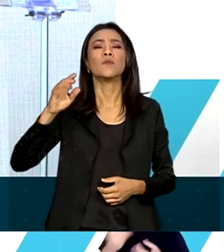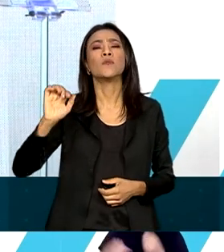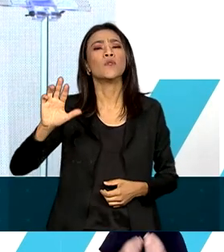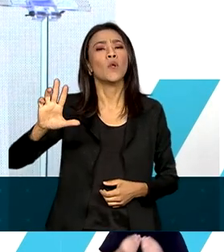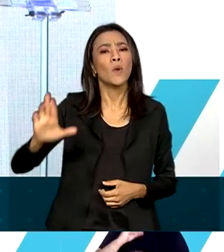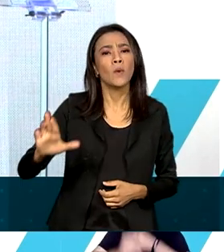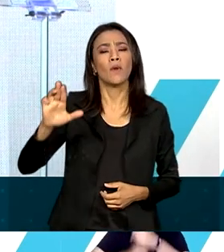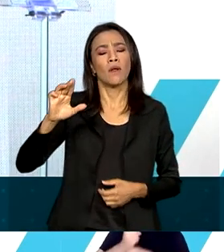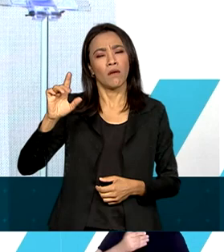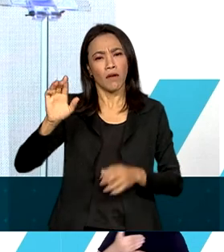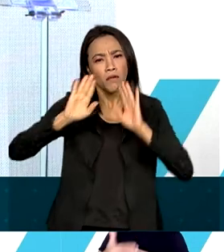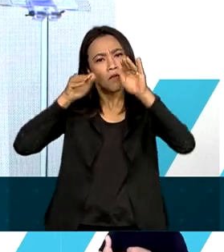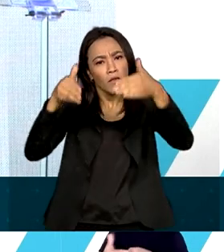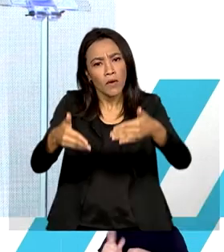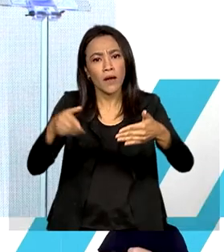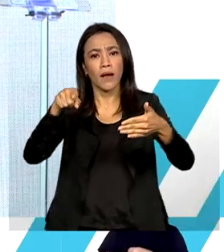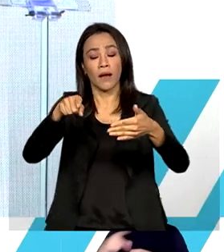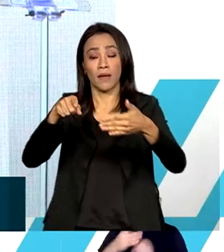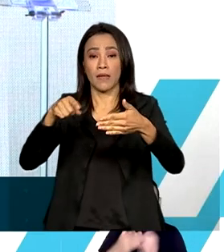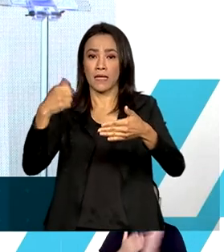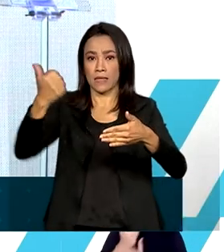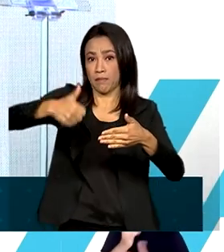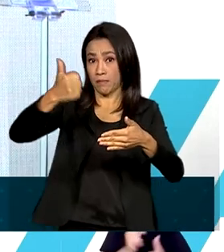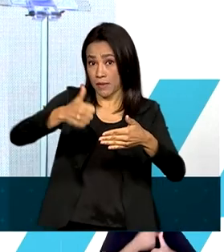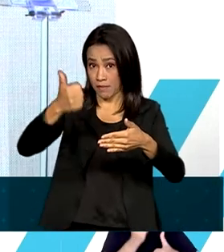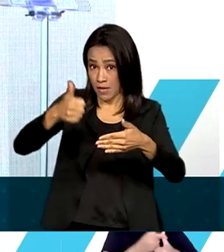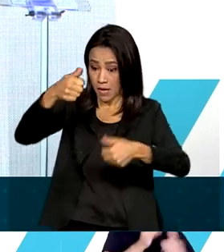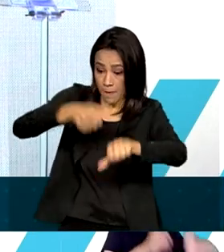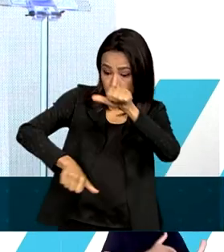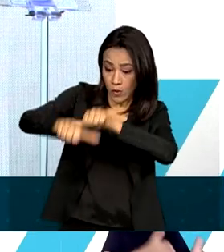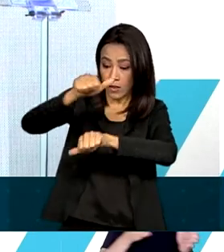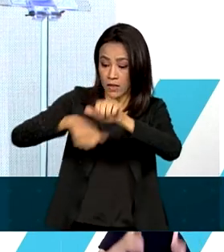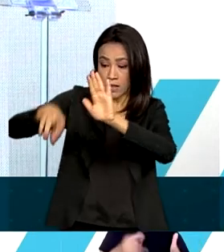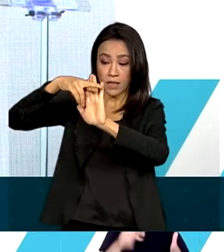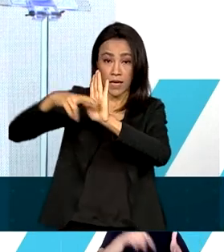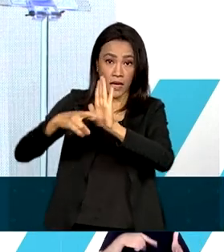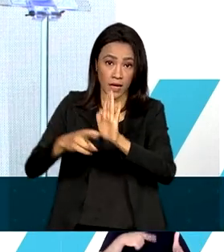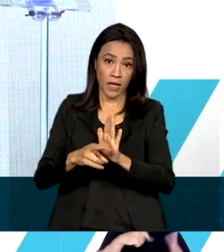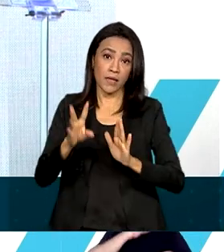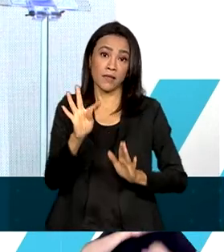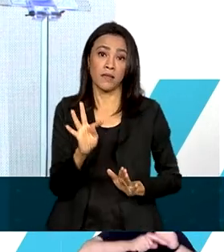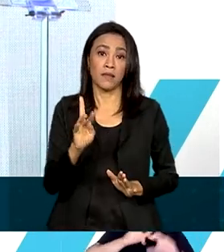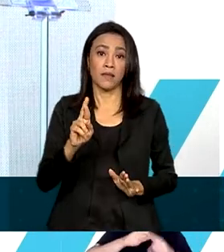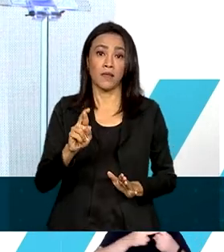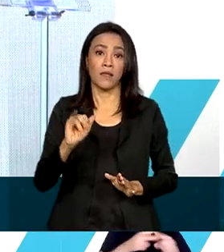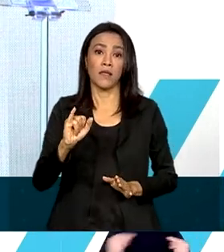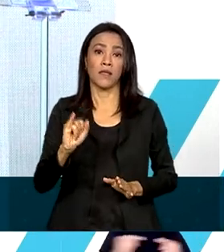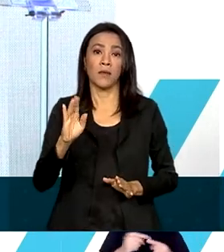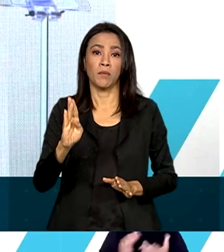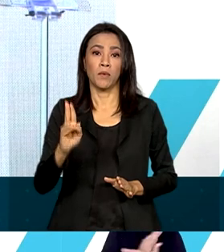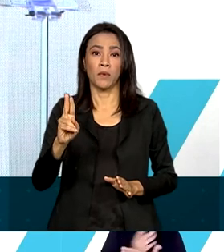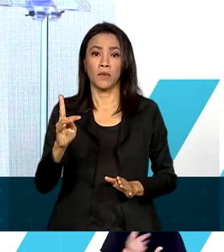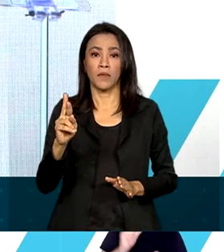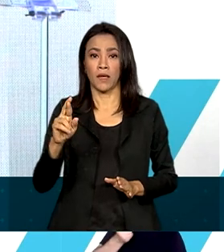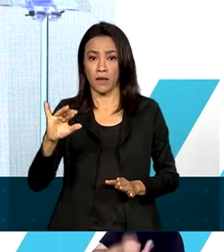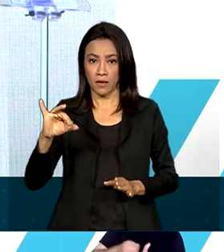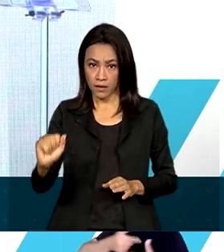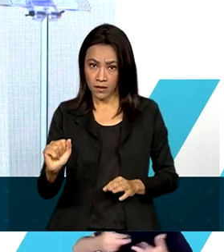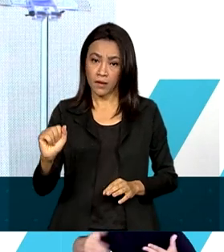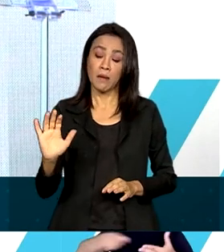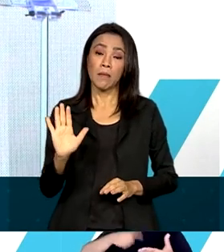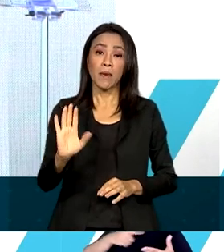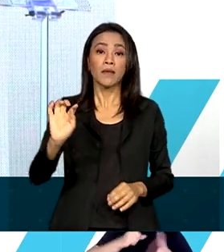vem à aprovação dessa primeira etapa da reforma tributária, que diz respeito a alguns tributos, mas na